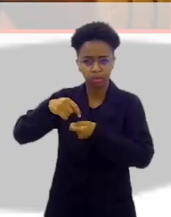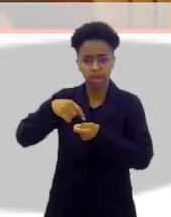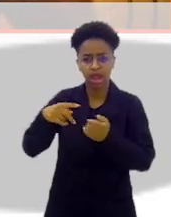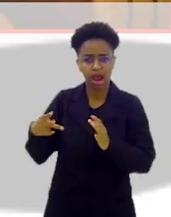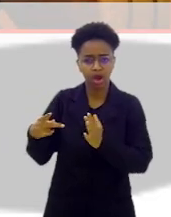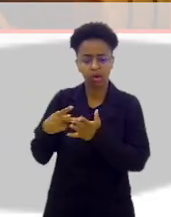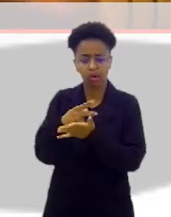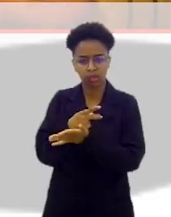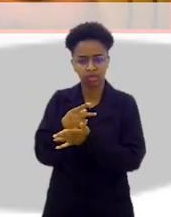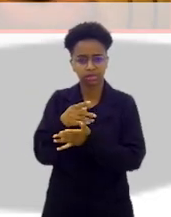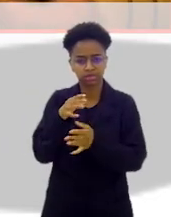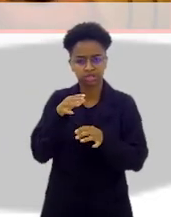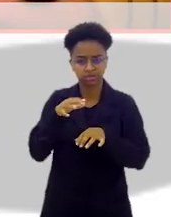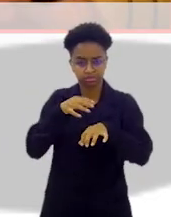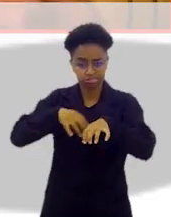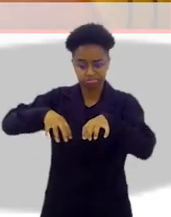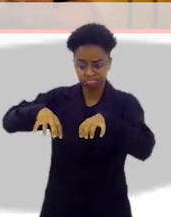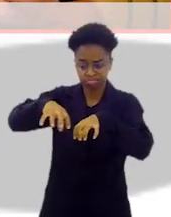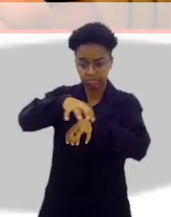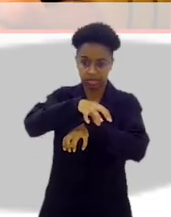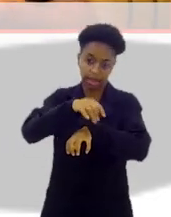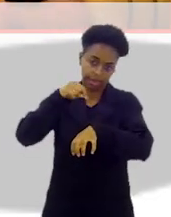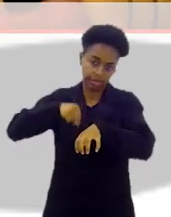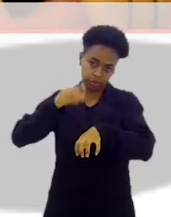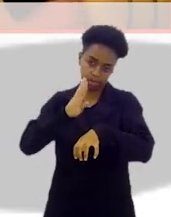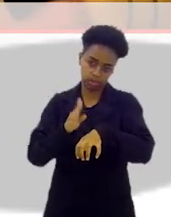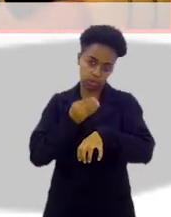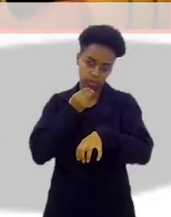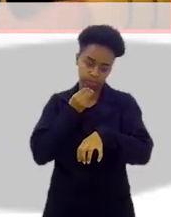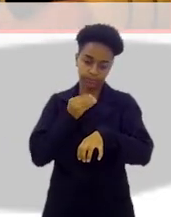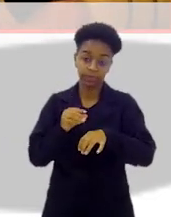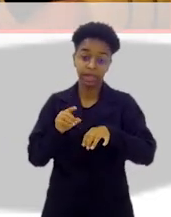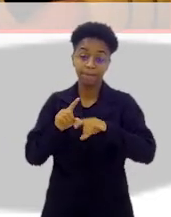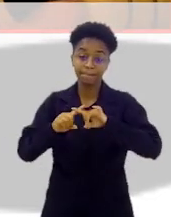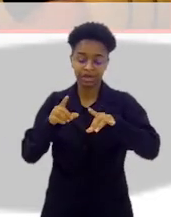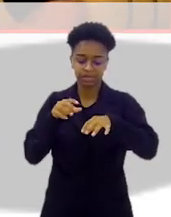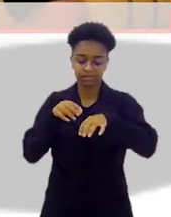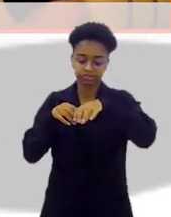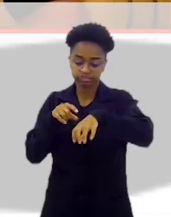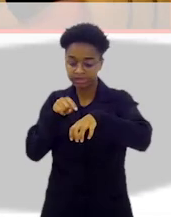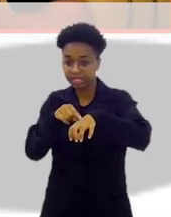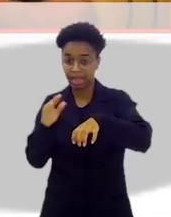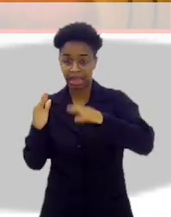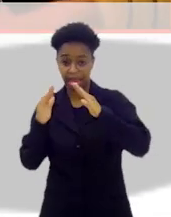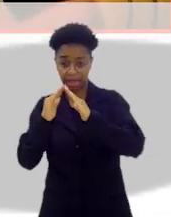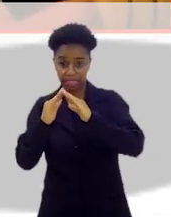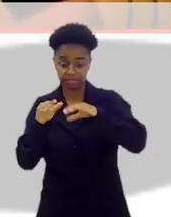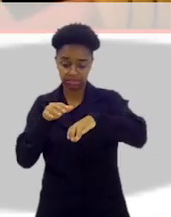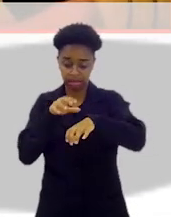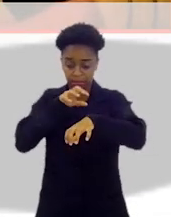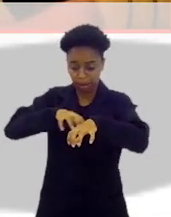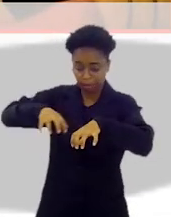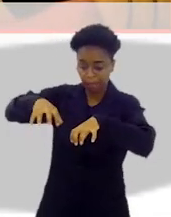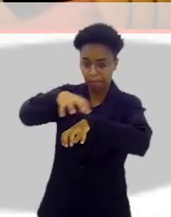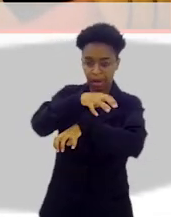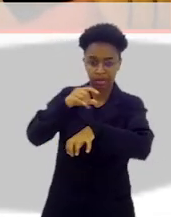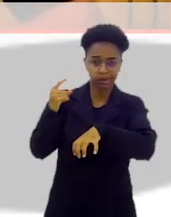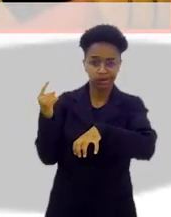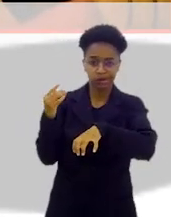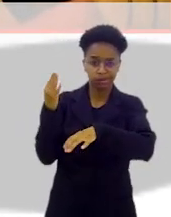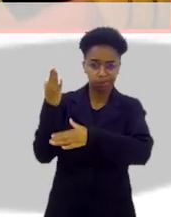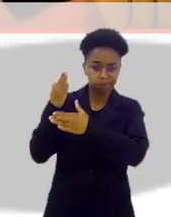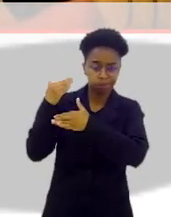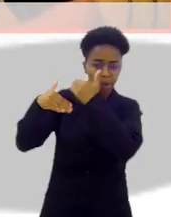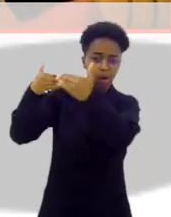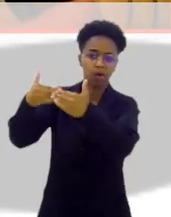gerida de um determinado país, que é o Brasil, evidentemente, em volta dele. É um contraponto entre